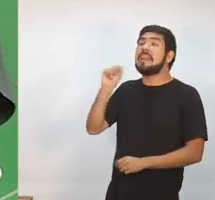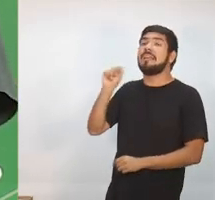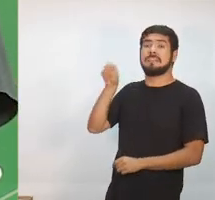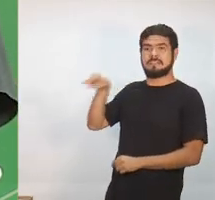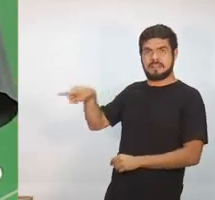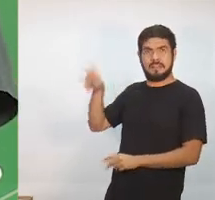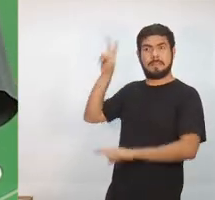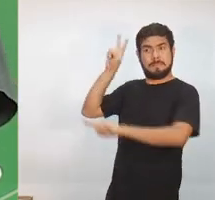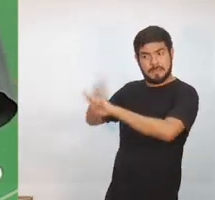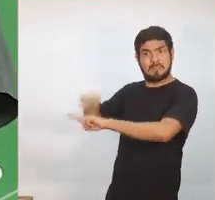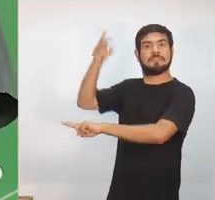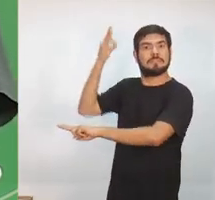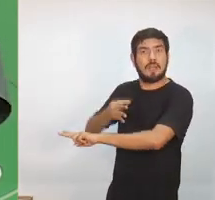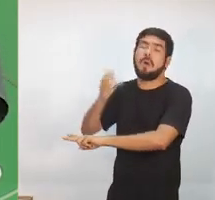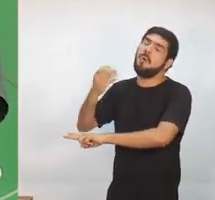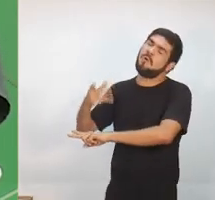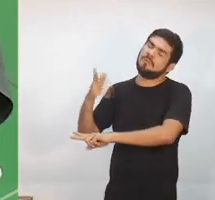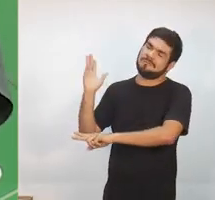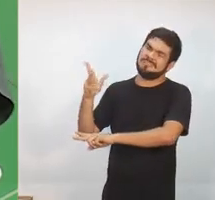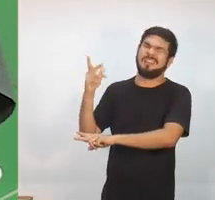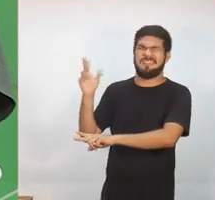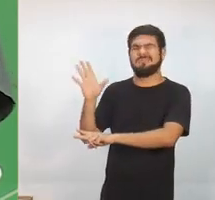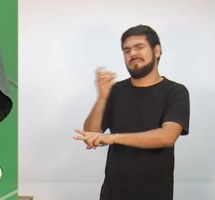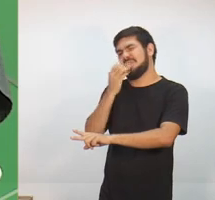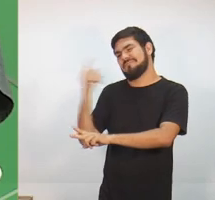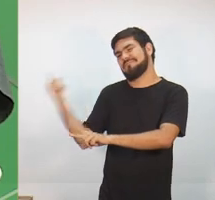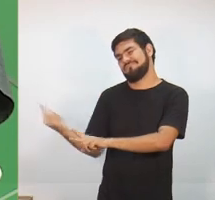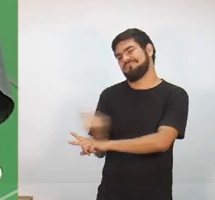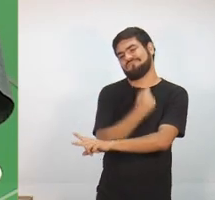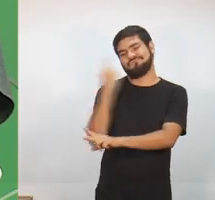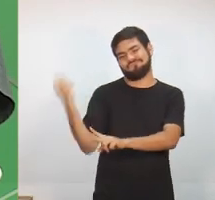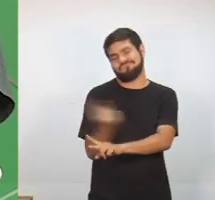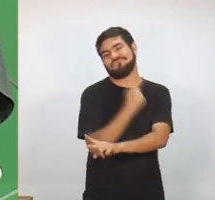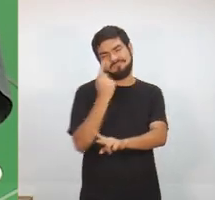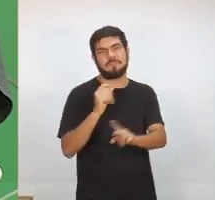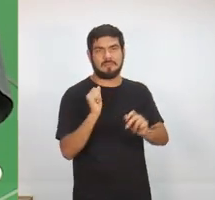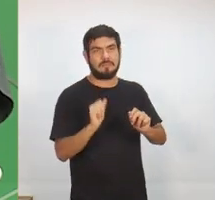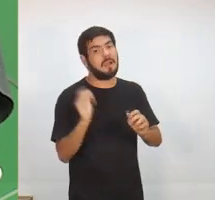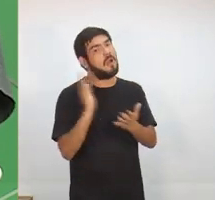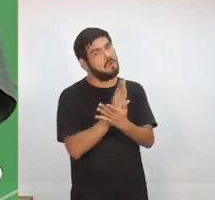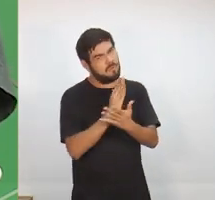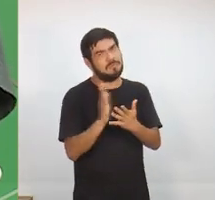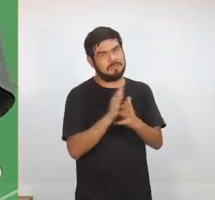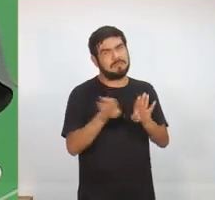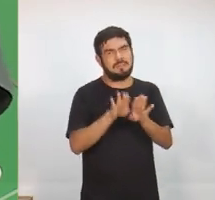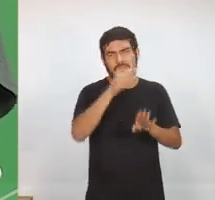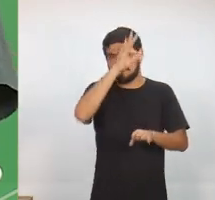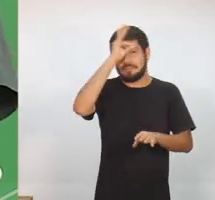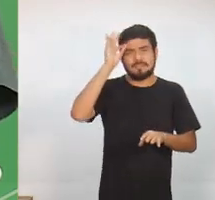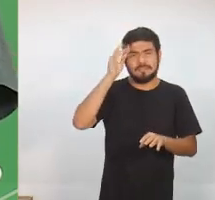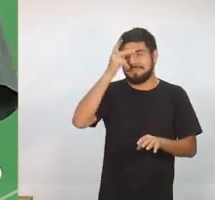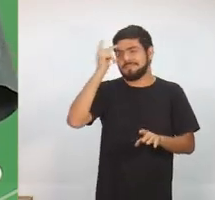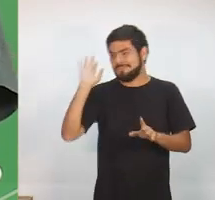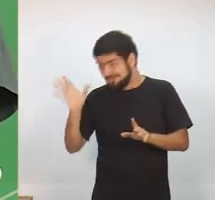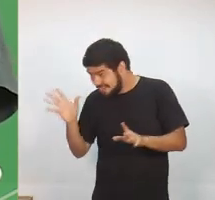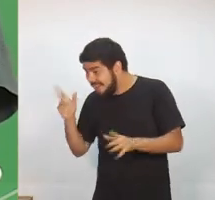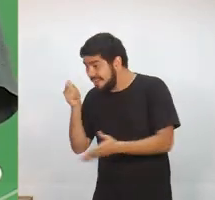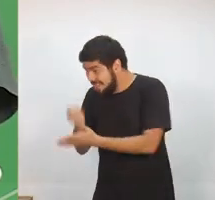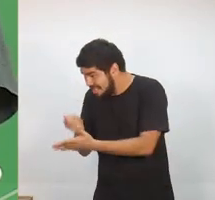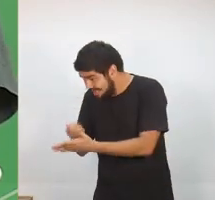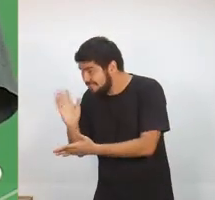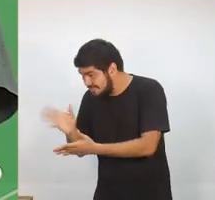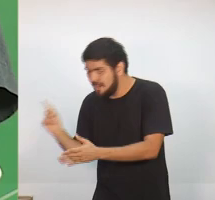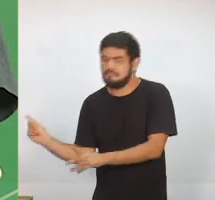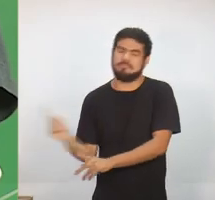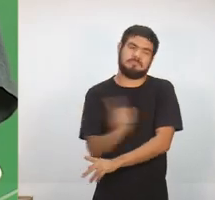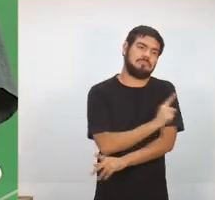e deve ficar preso ou já cumpriu e venha ressocializar e venha para a sociedade e produzir. Precisamos de pessoas aqui fora que sejam ressocializadas. E